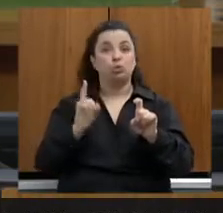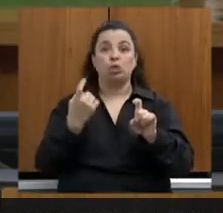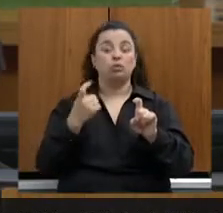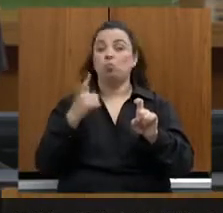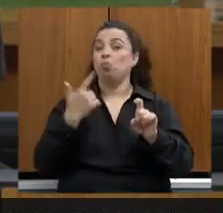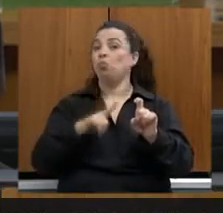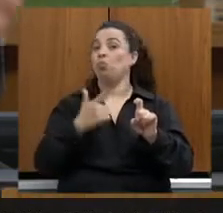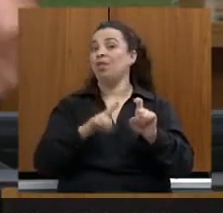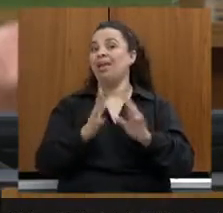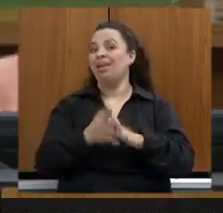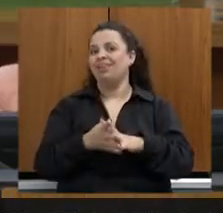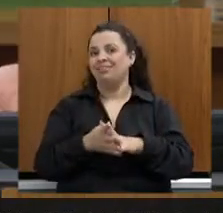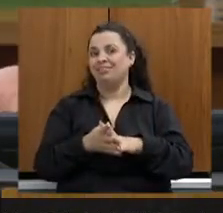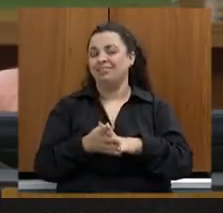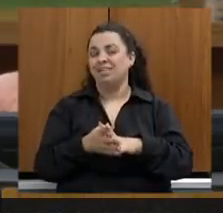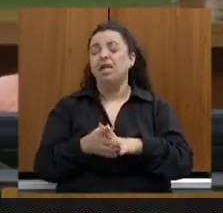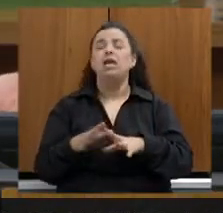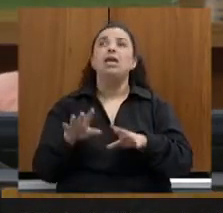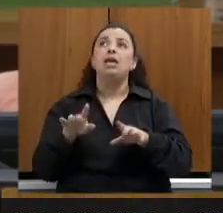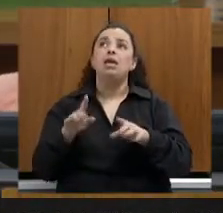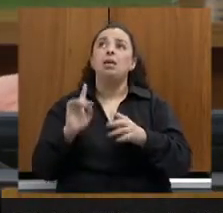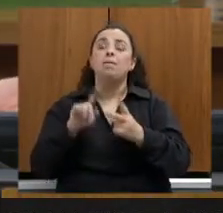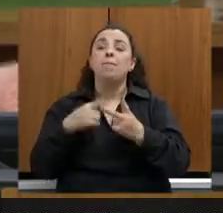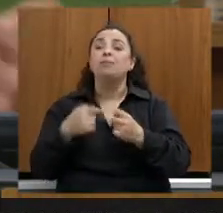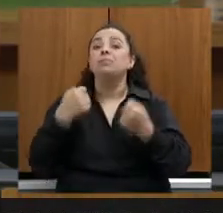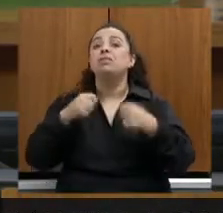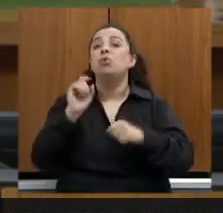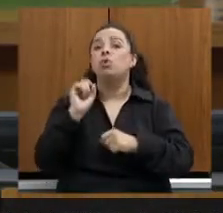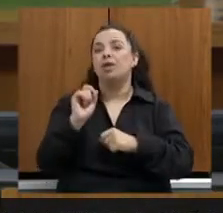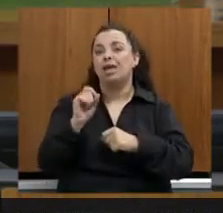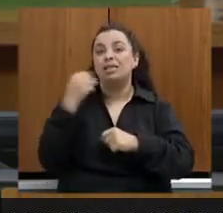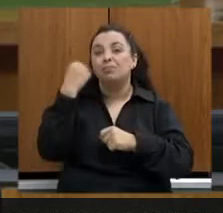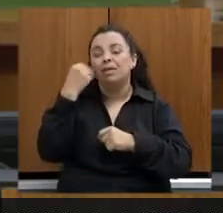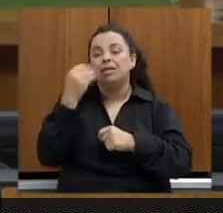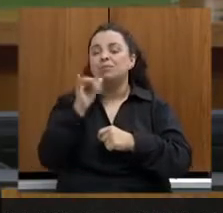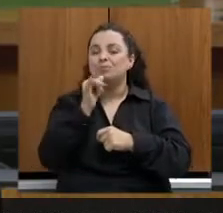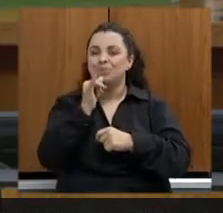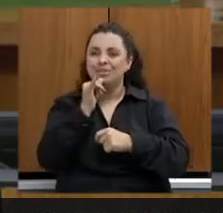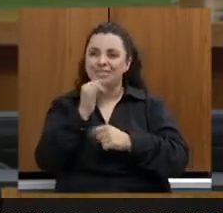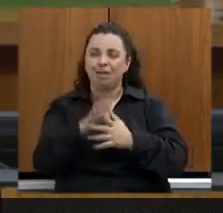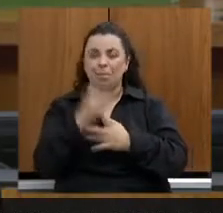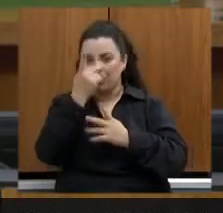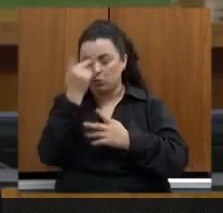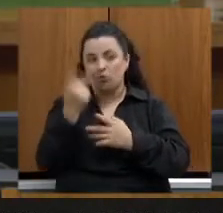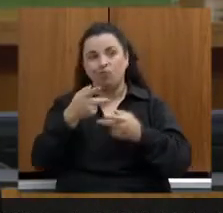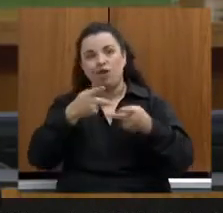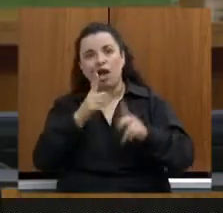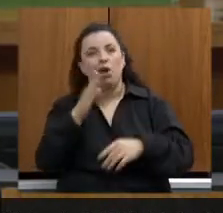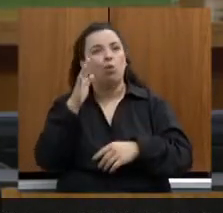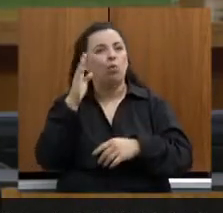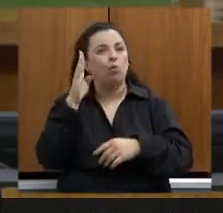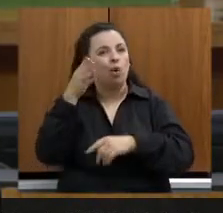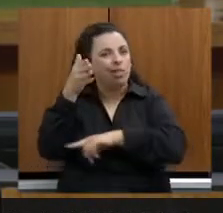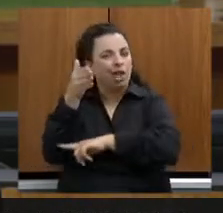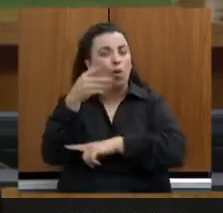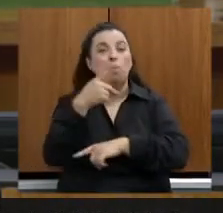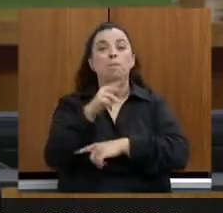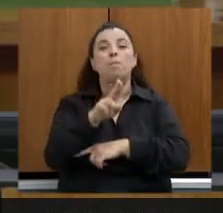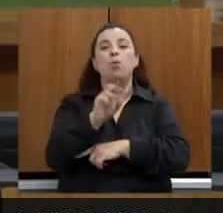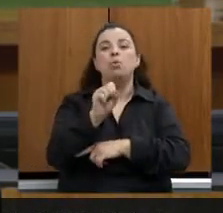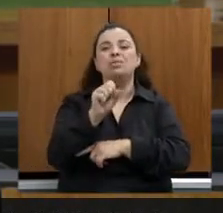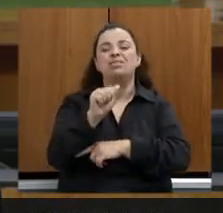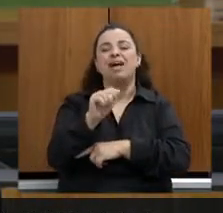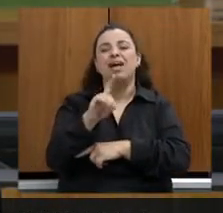as pessoas não querem ir, por exemplo, para uma pousada e não ver ninguém. Há alguns lugares onde você pega a chave, em cidades